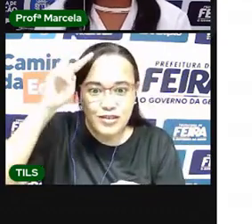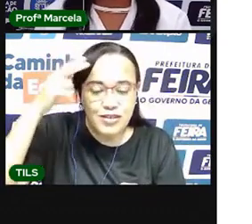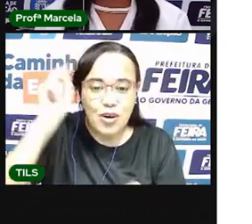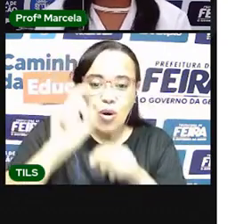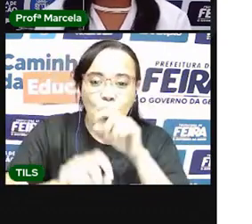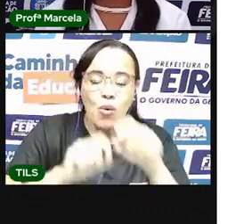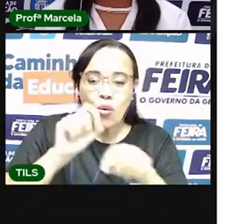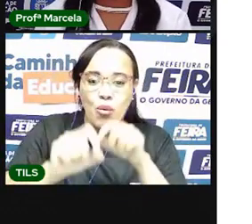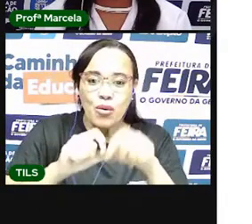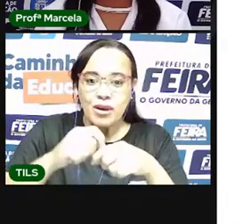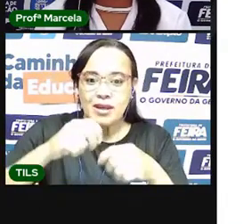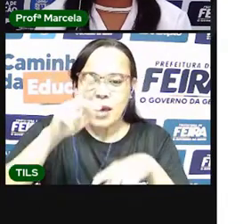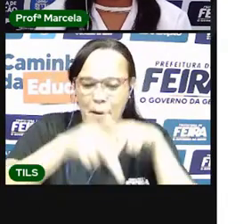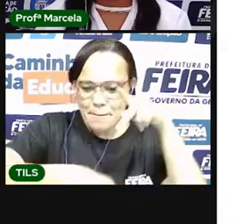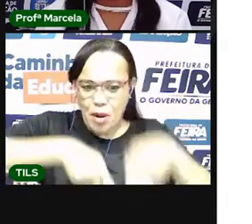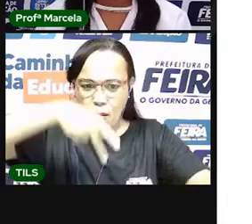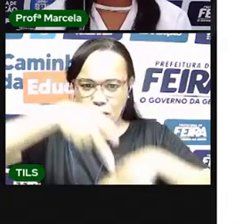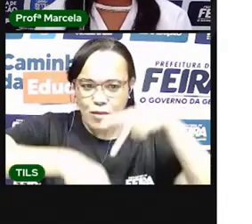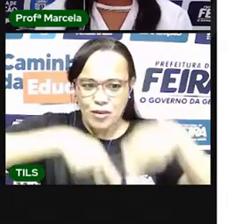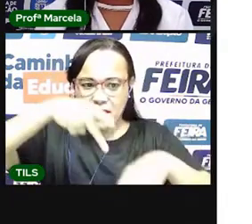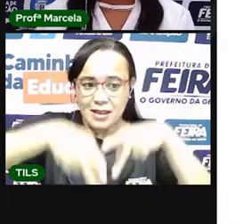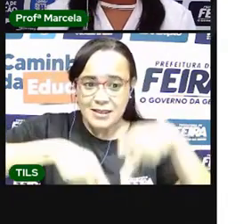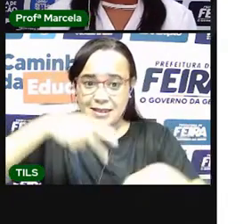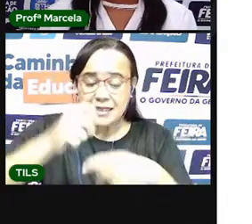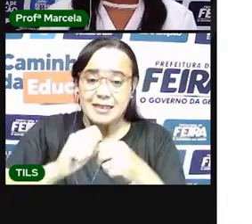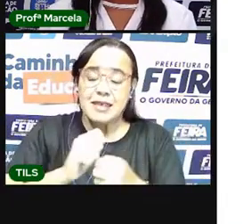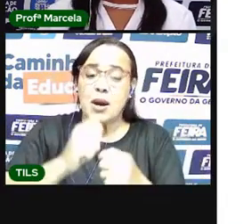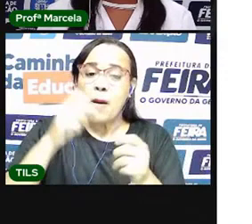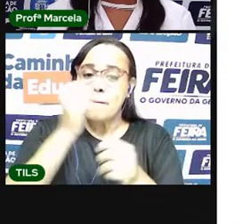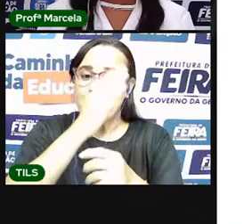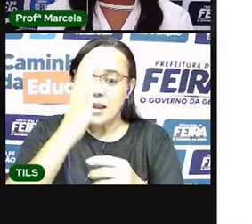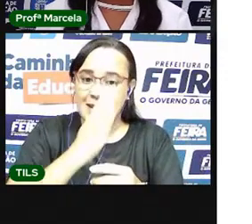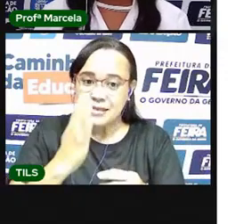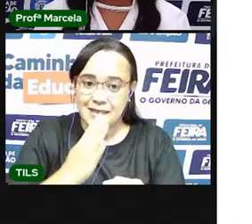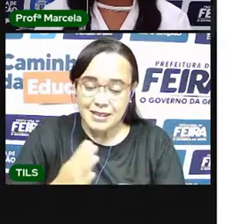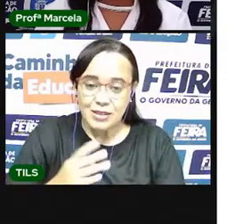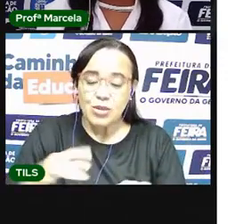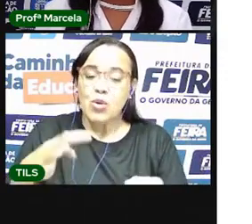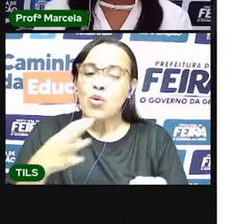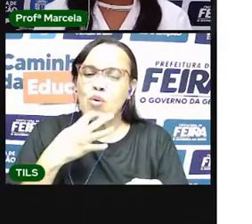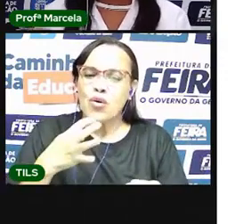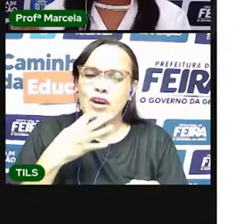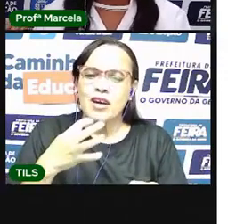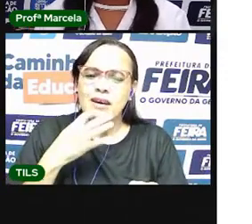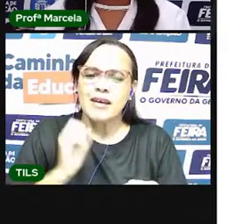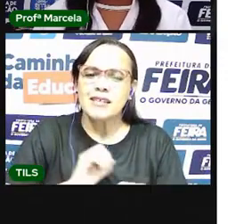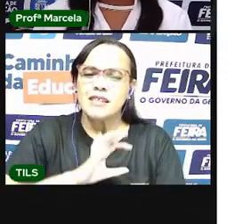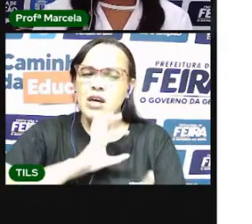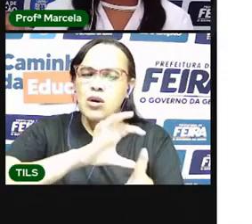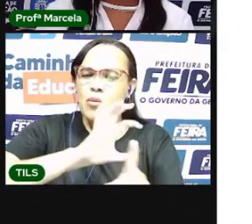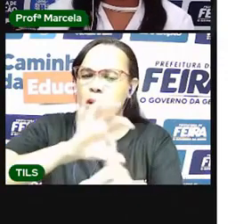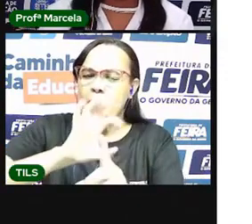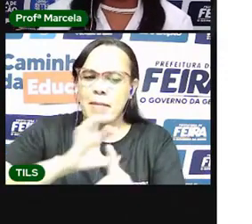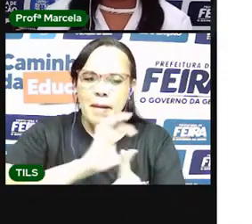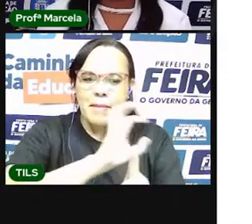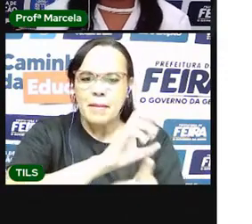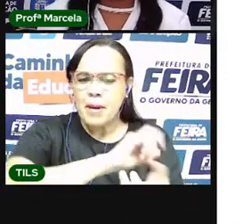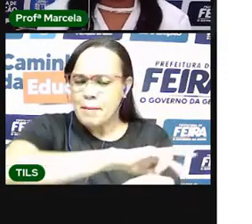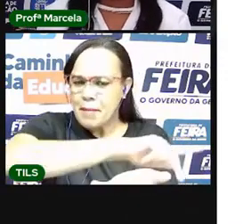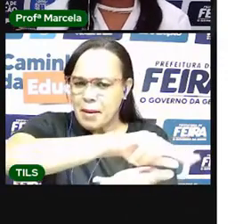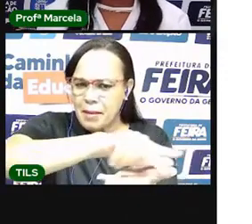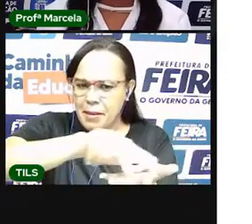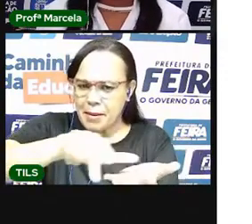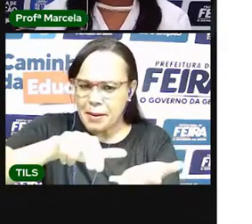povo, do nosso povo brasileiro, conhecer as influências dos outros povos sobre a nossa